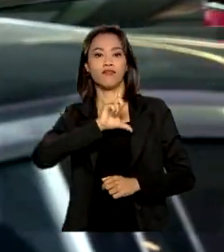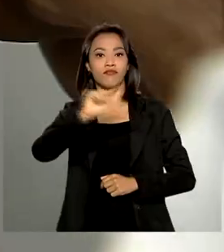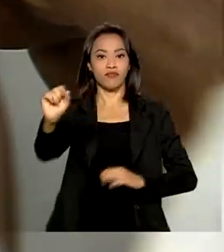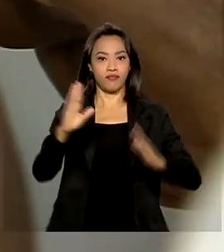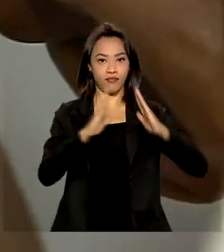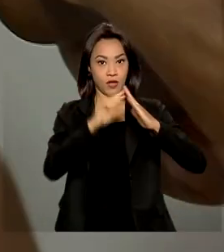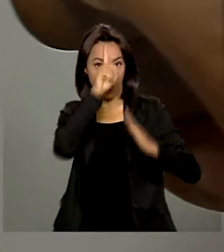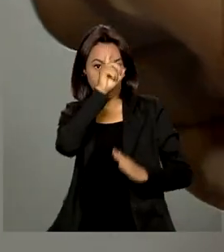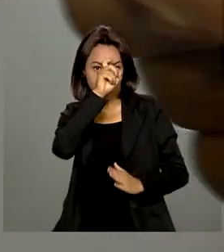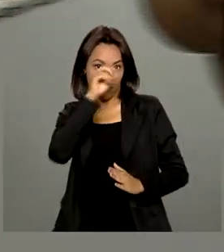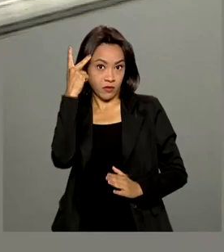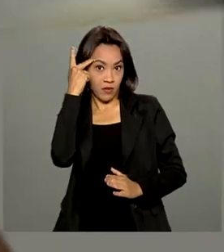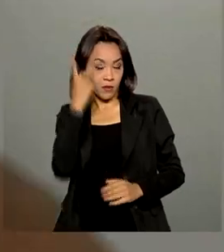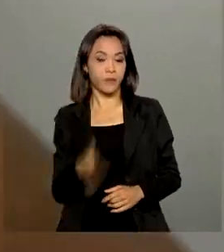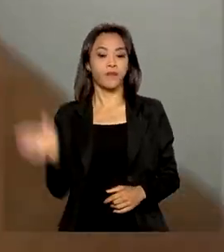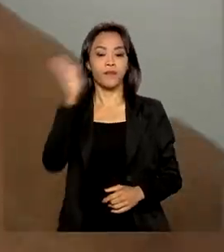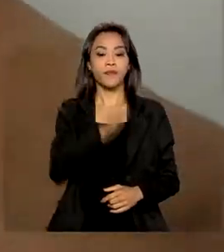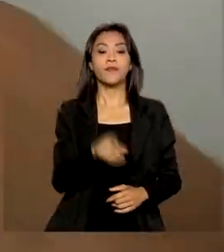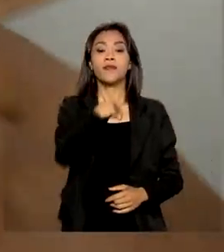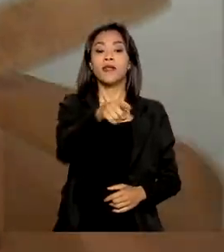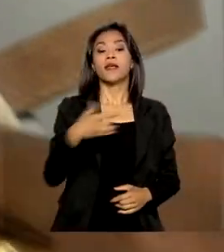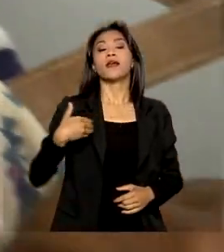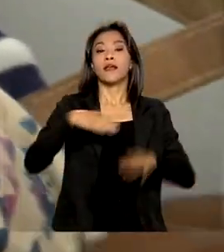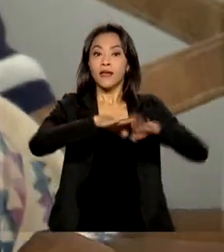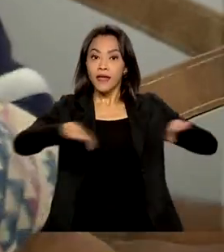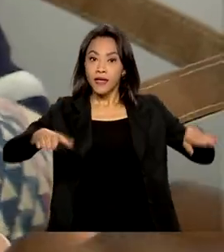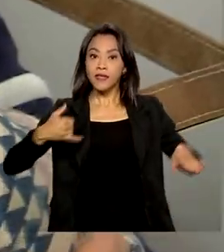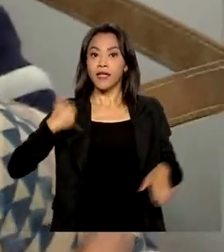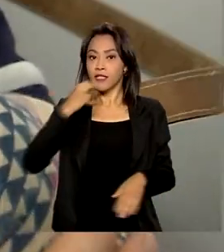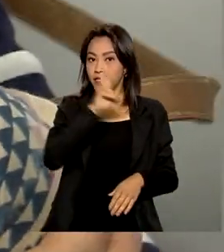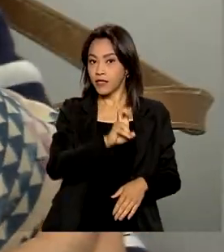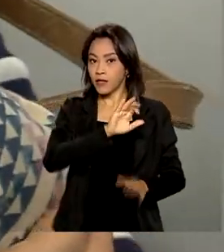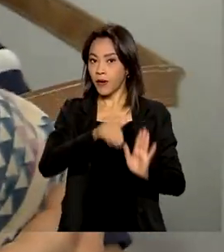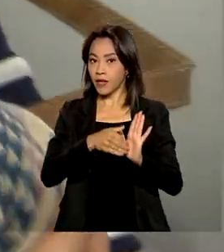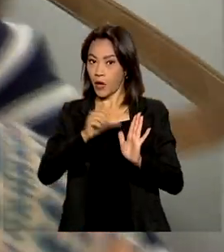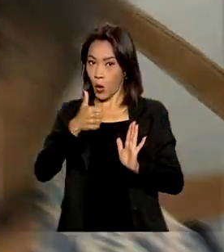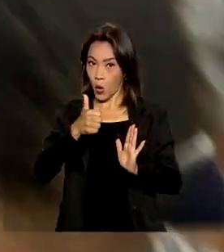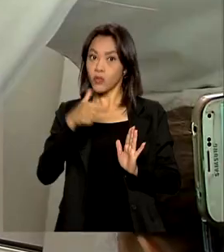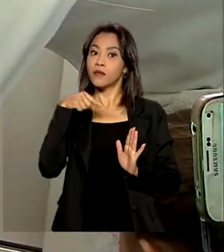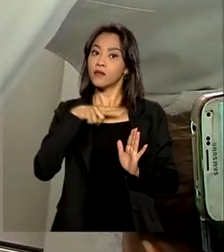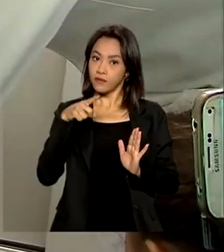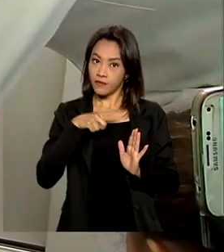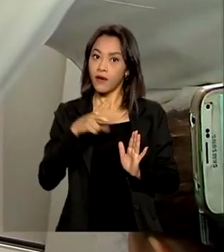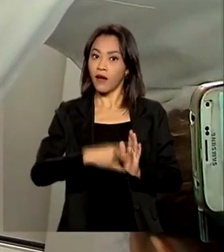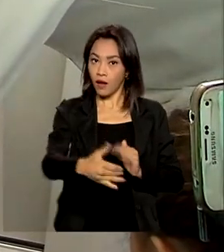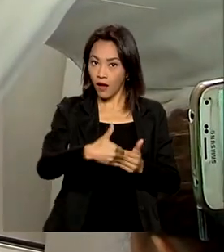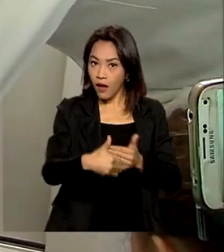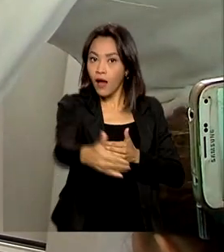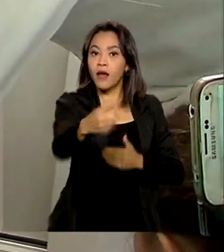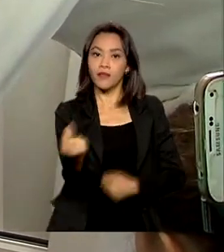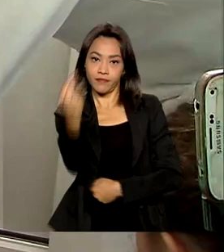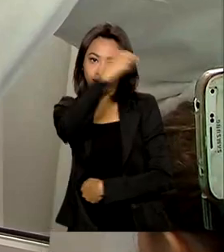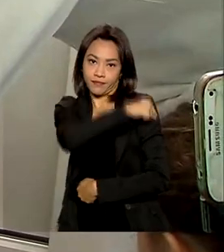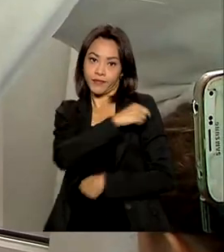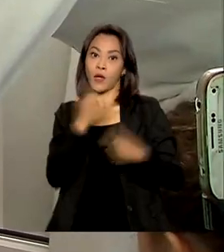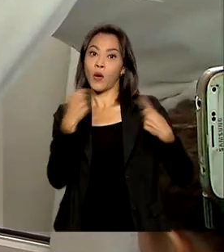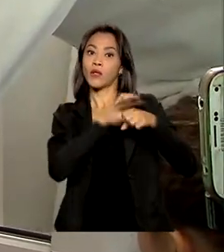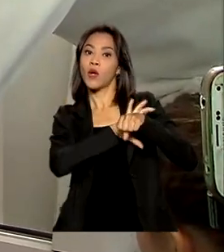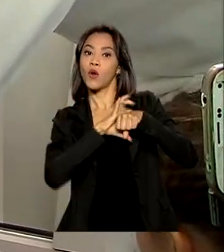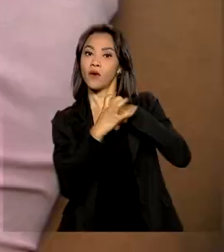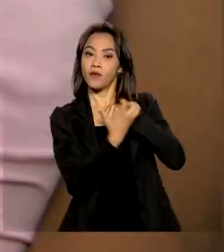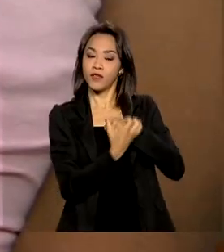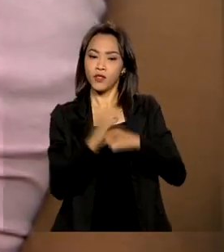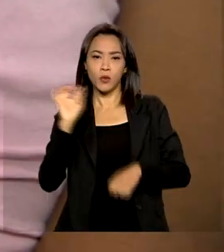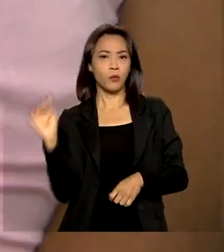Crianças de 5 a 11 anos de idade são incluídas no esquema de vacinação contra a Covid-19. Primeiro